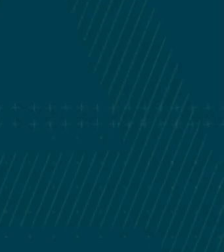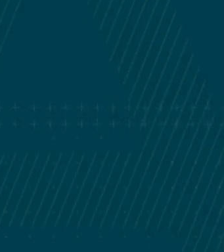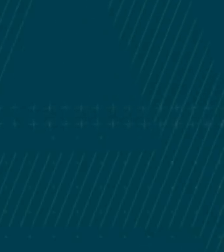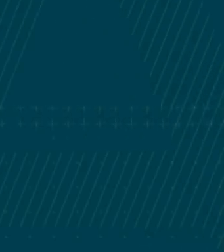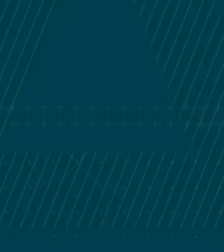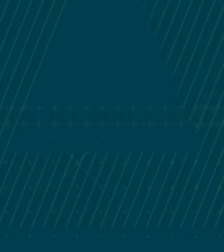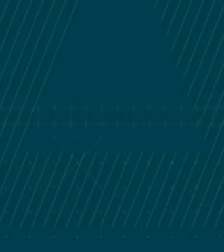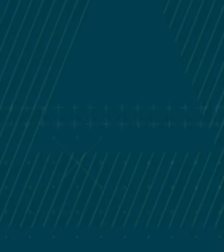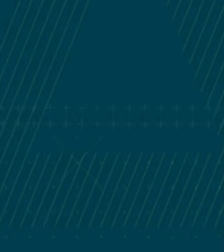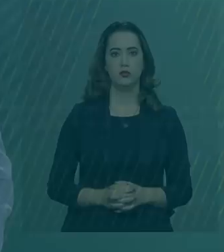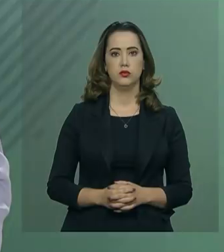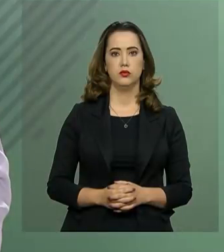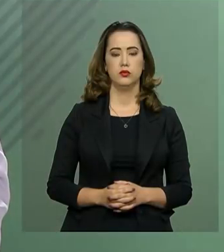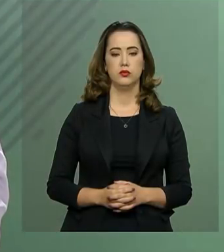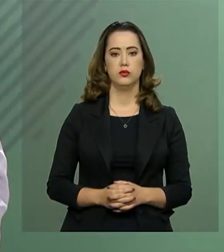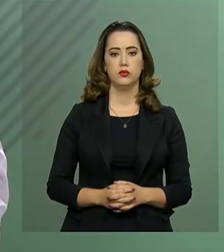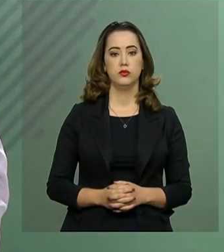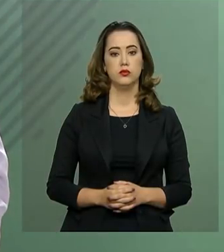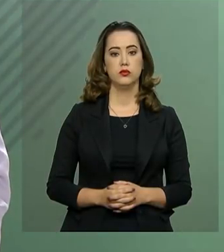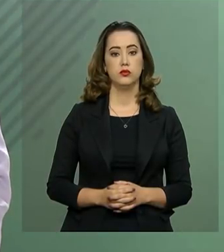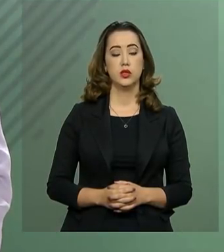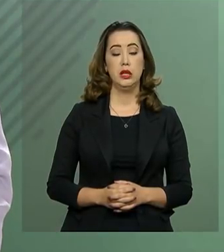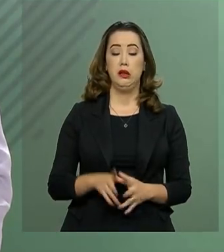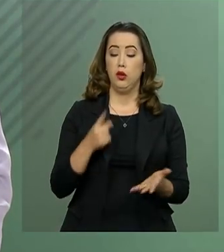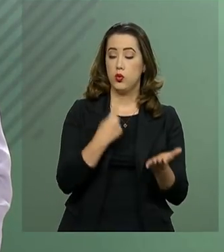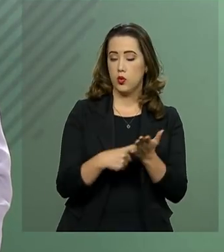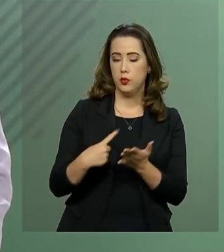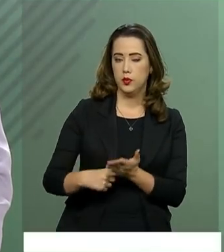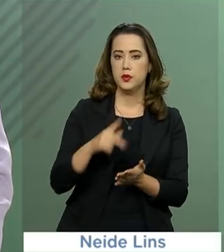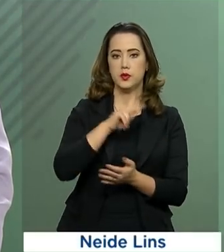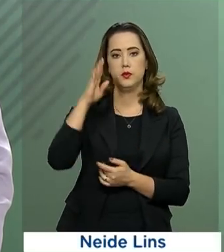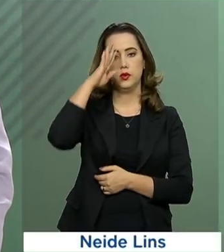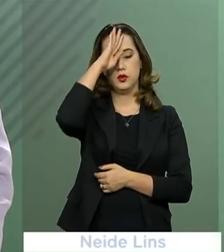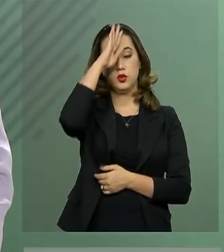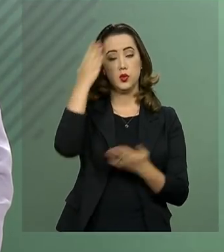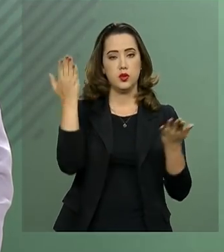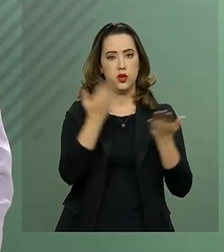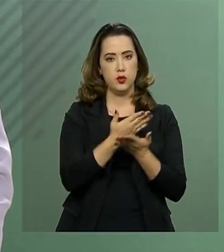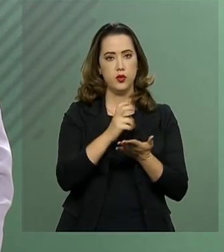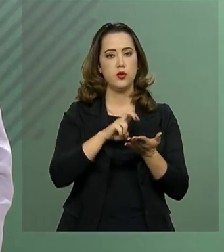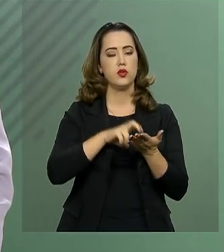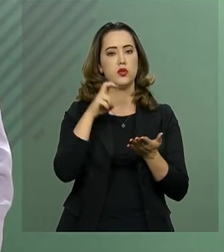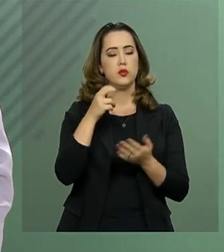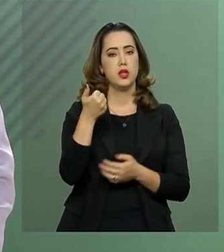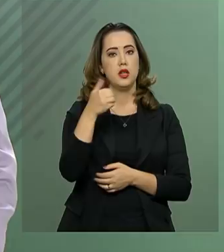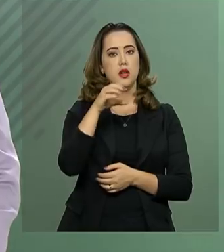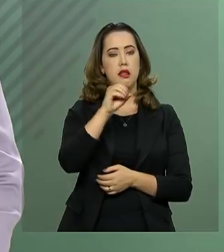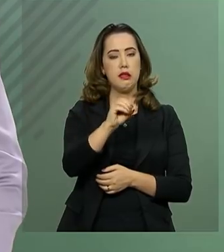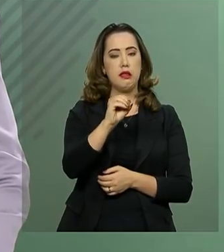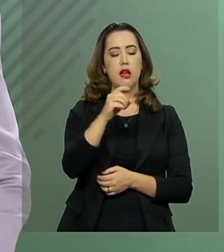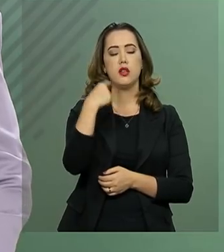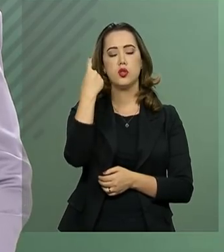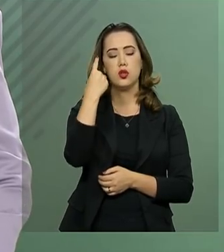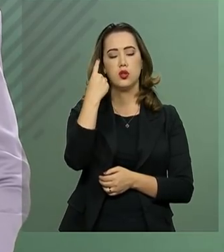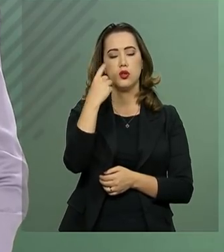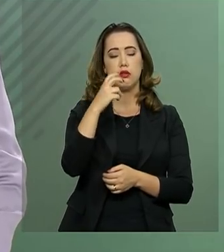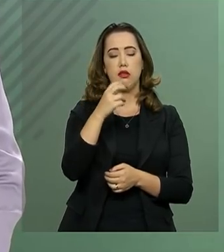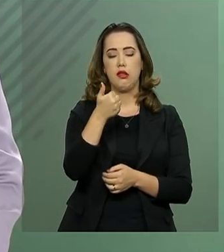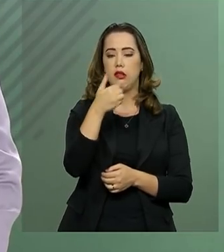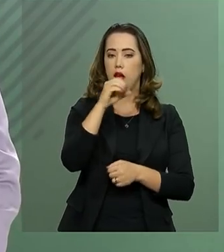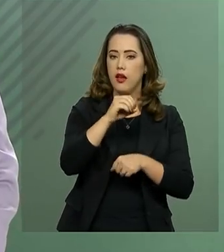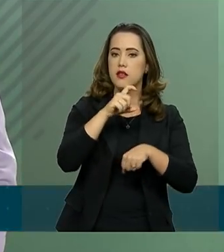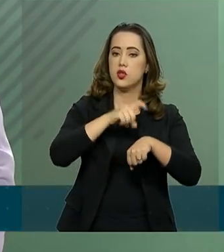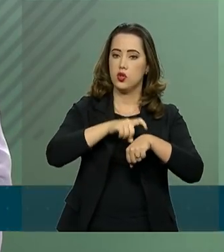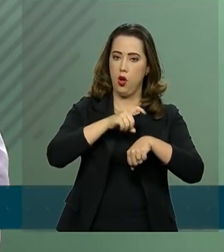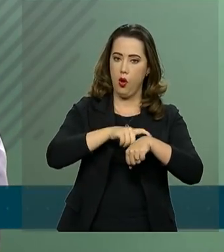Hoje às 10 horas a solenidade da passagem de comando do Comando Militar do Sudeste, do General Ramos